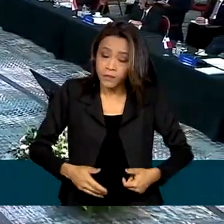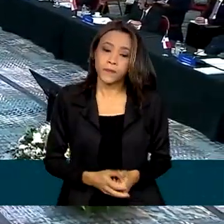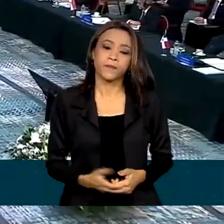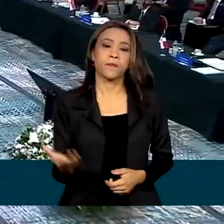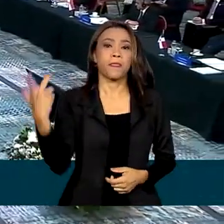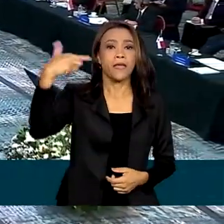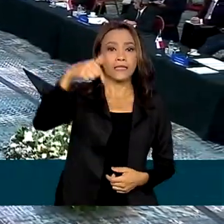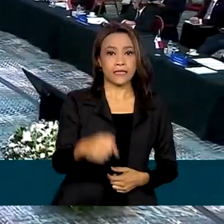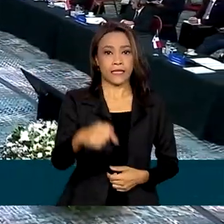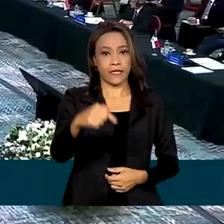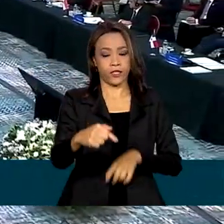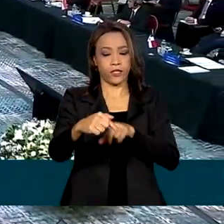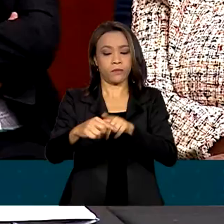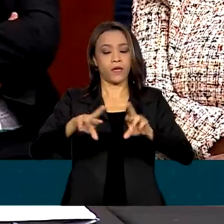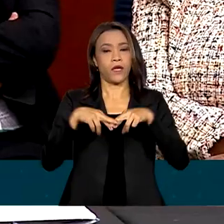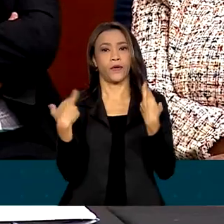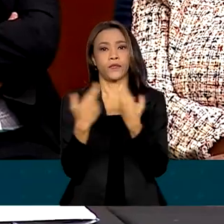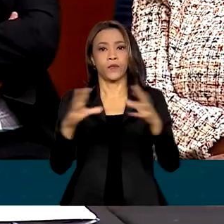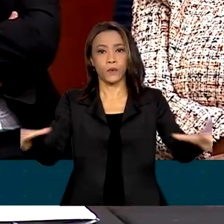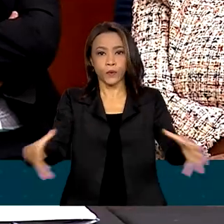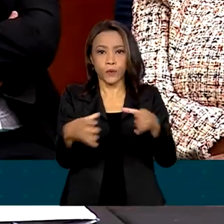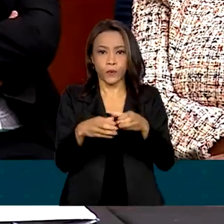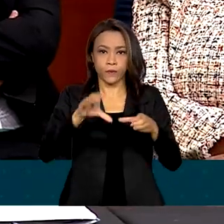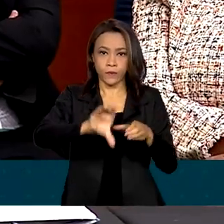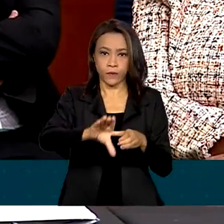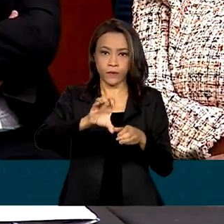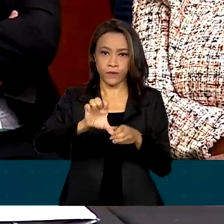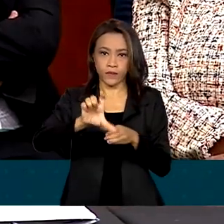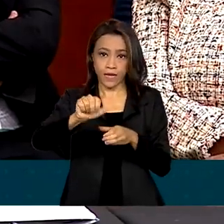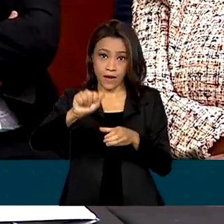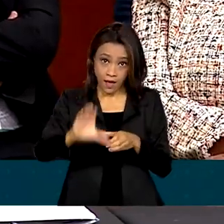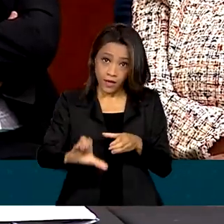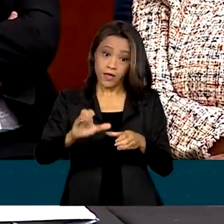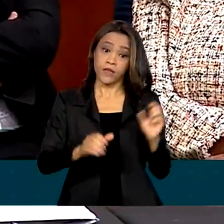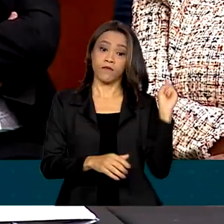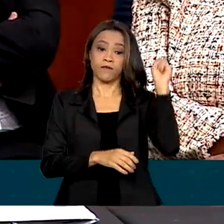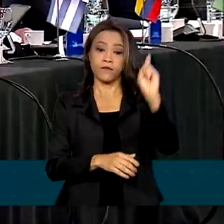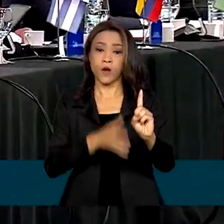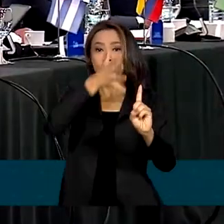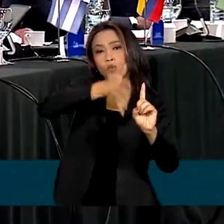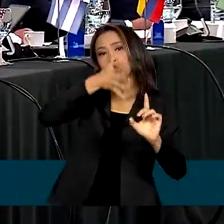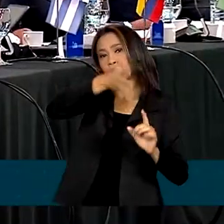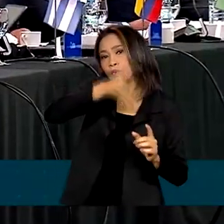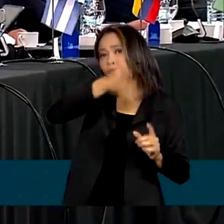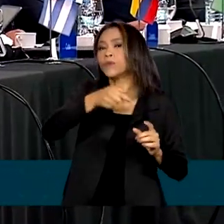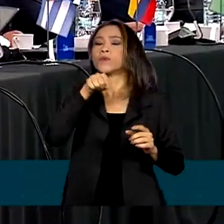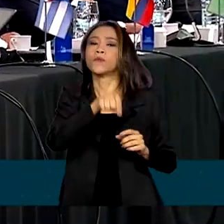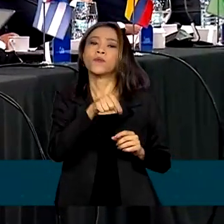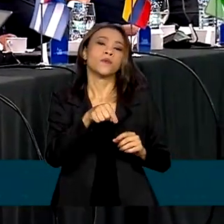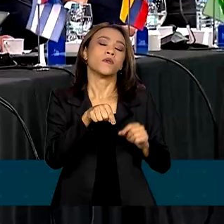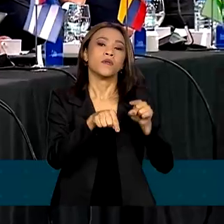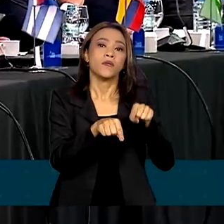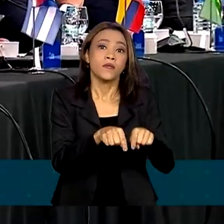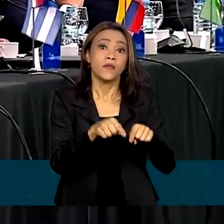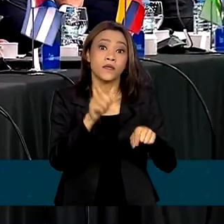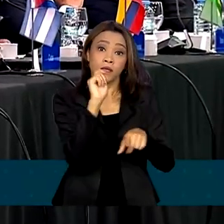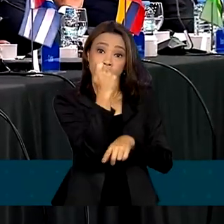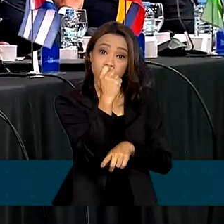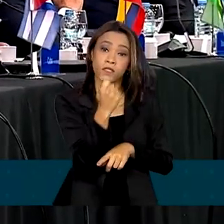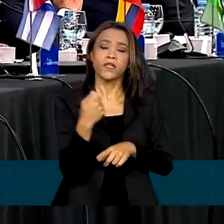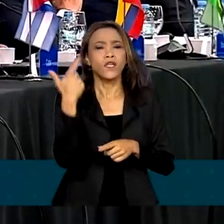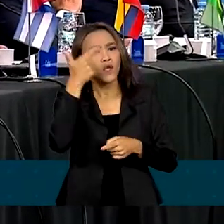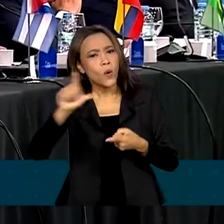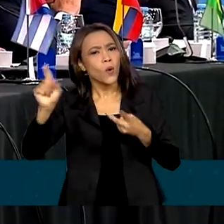reunião da cúpula da Selac terminou com a adoção da declaração de Buenos Aires e outras declarações temáticas que trazem